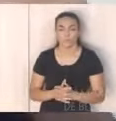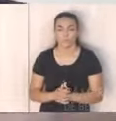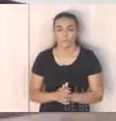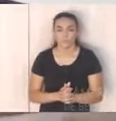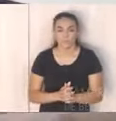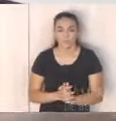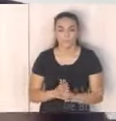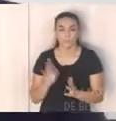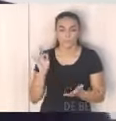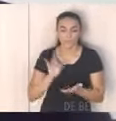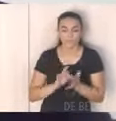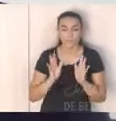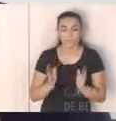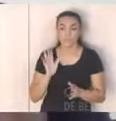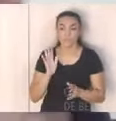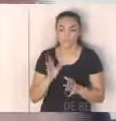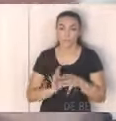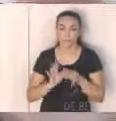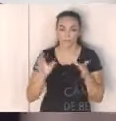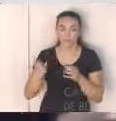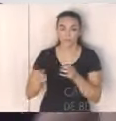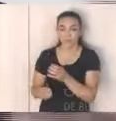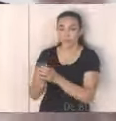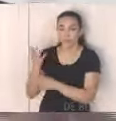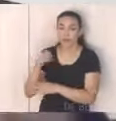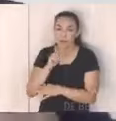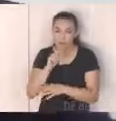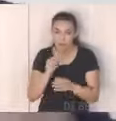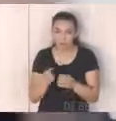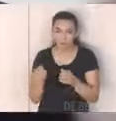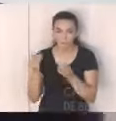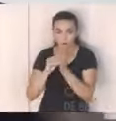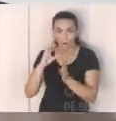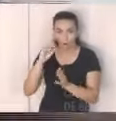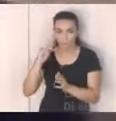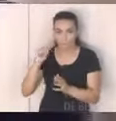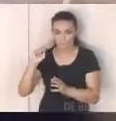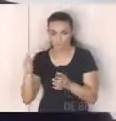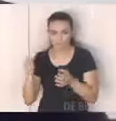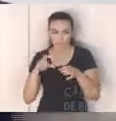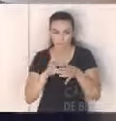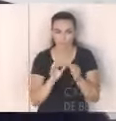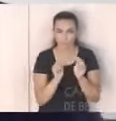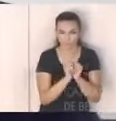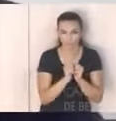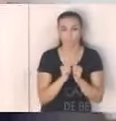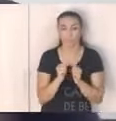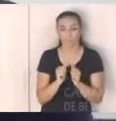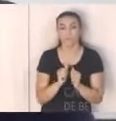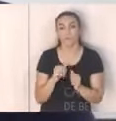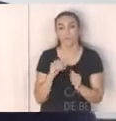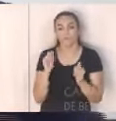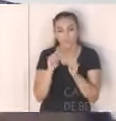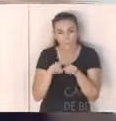consolidar nós já liberamos a instalação de água né através da Copaz da concessionária em negociações com a Copaz aí com